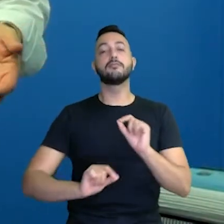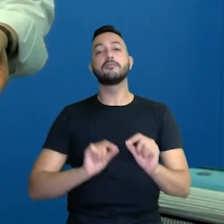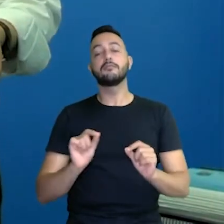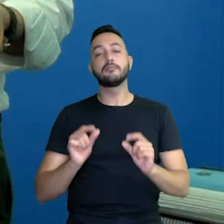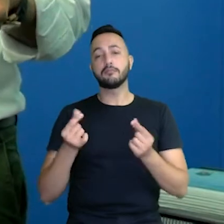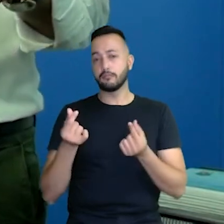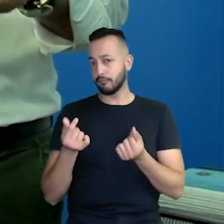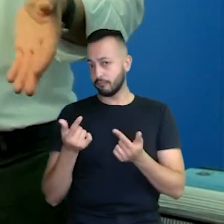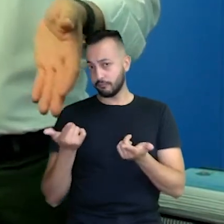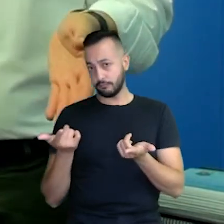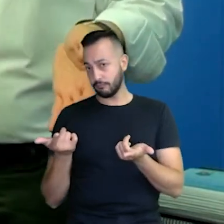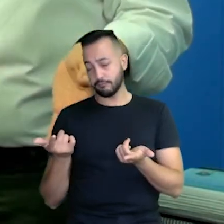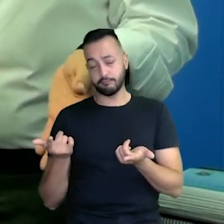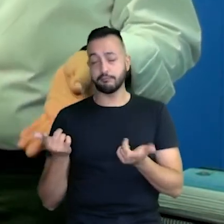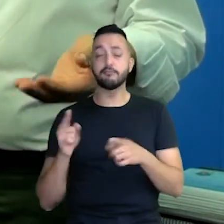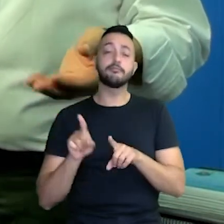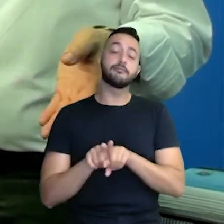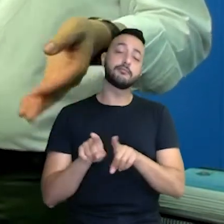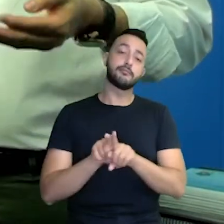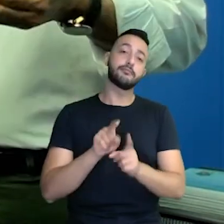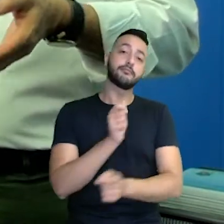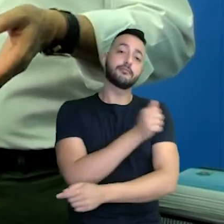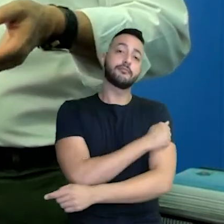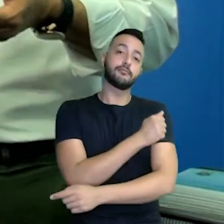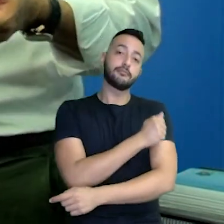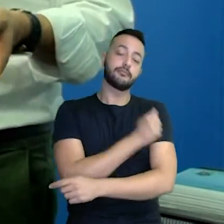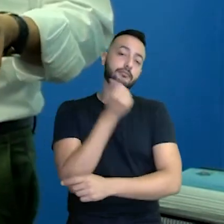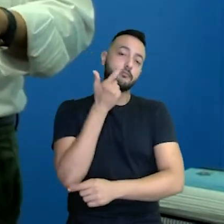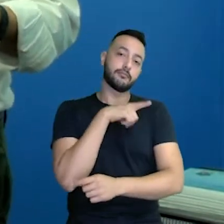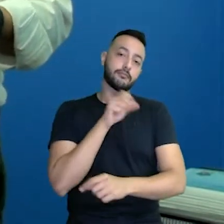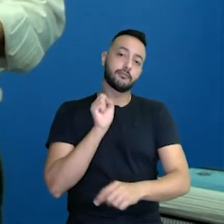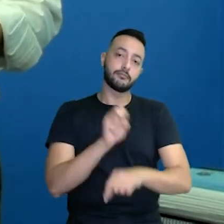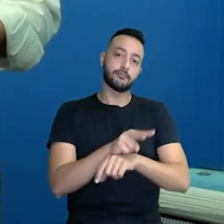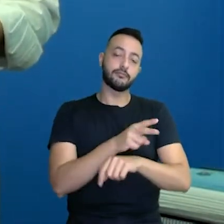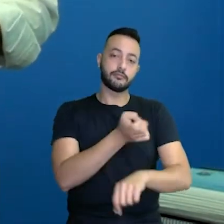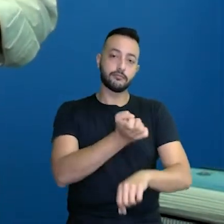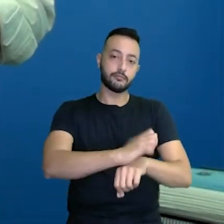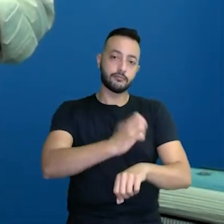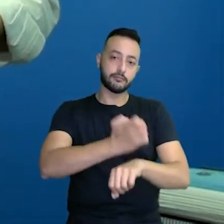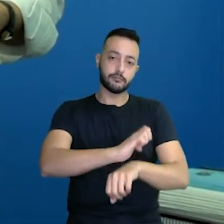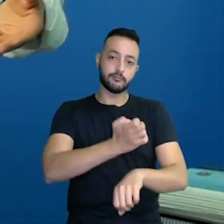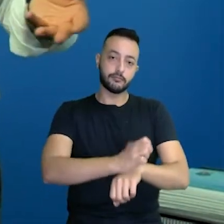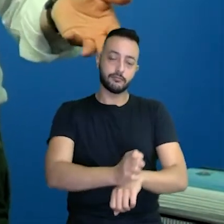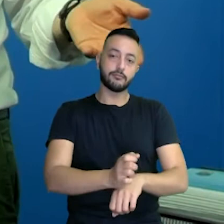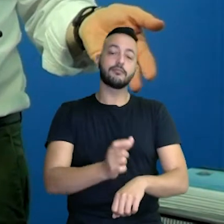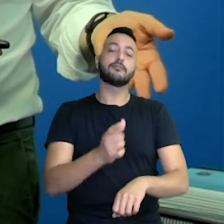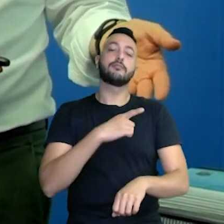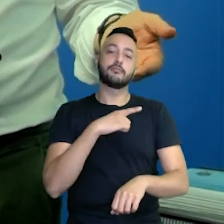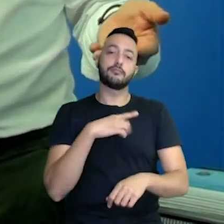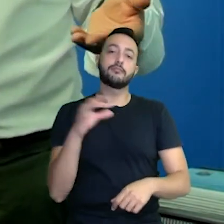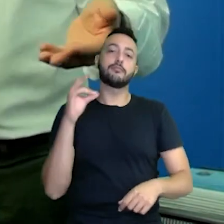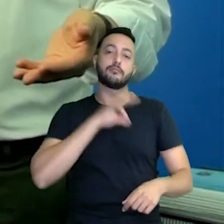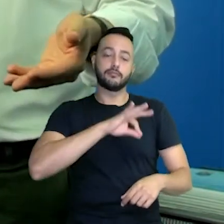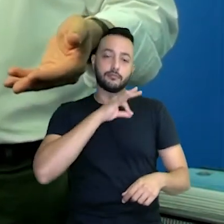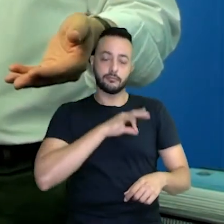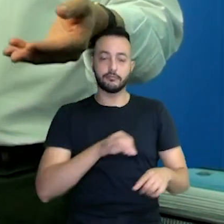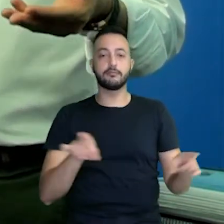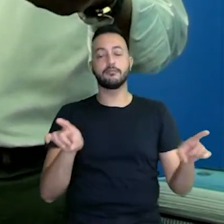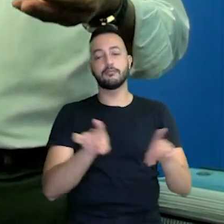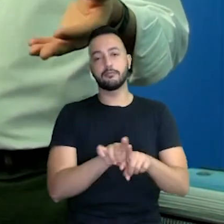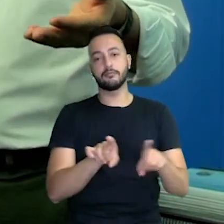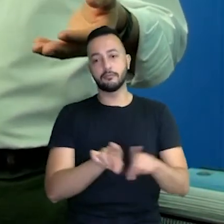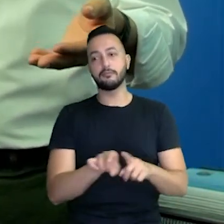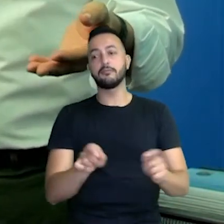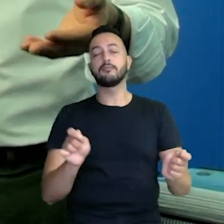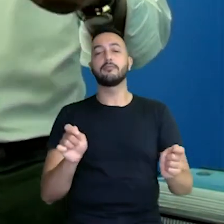questão do dinheiro, mas que esse estudante que vai, consegue fazer um estágio, ele recebe um valor e ainda mais